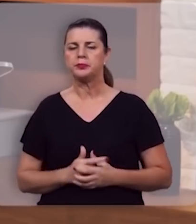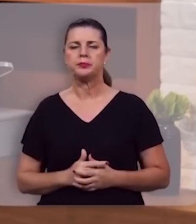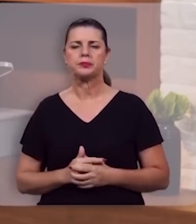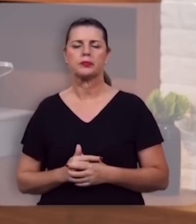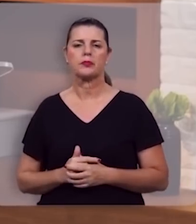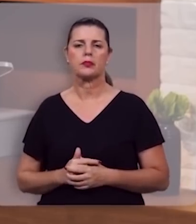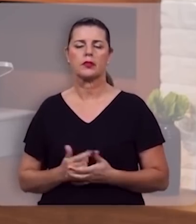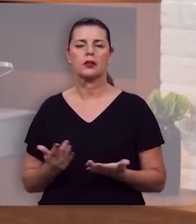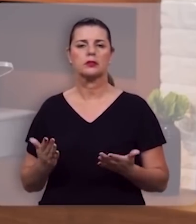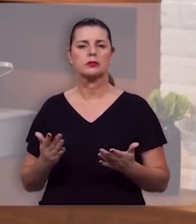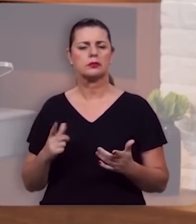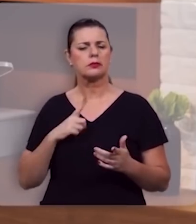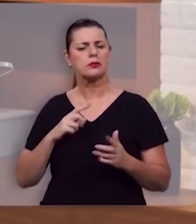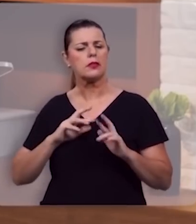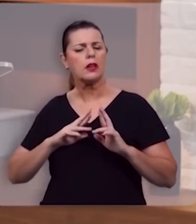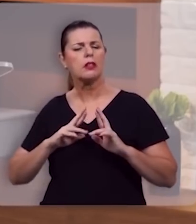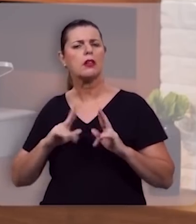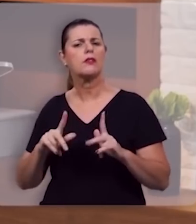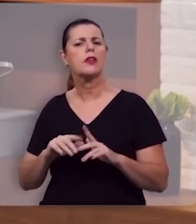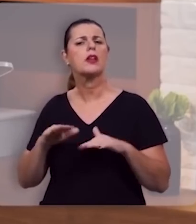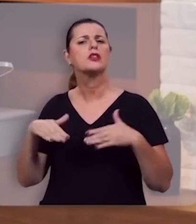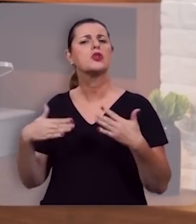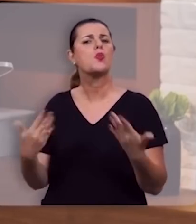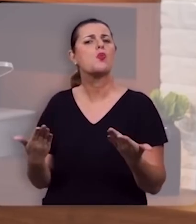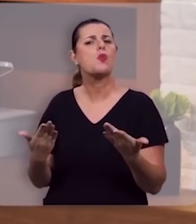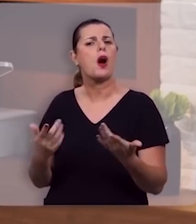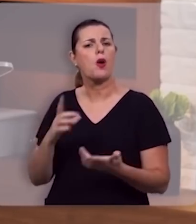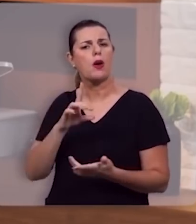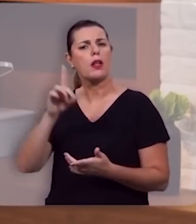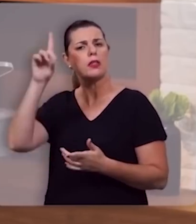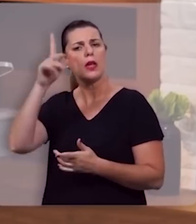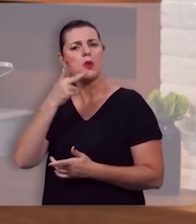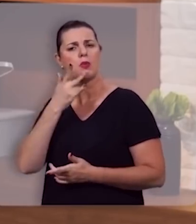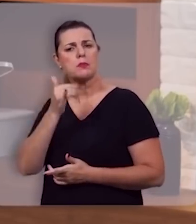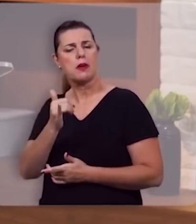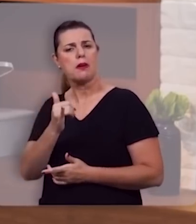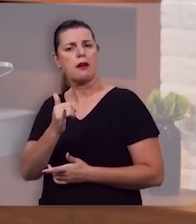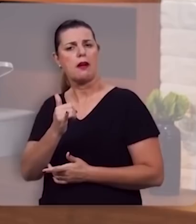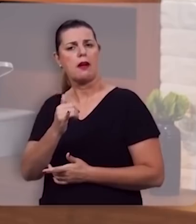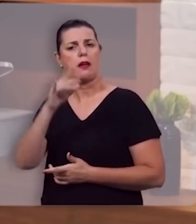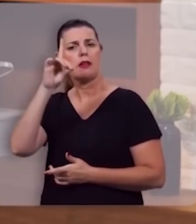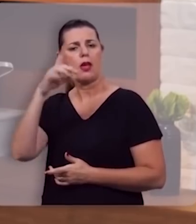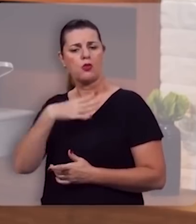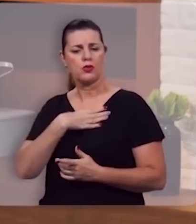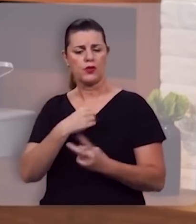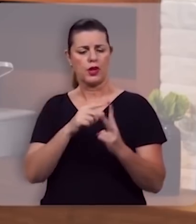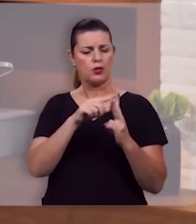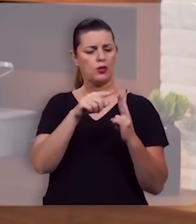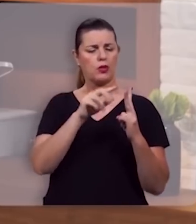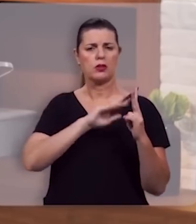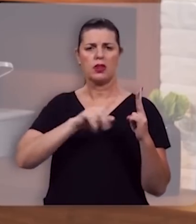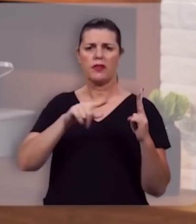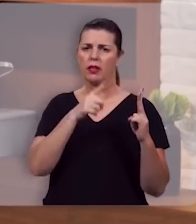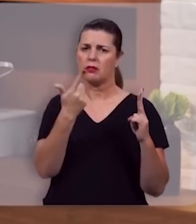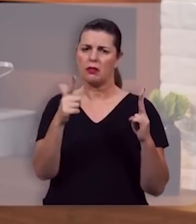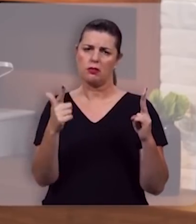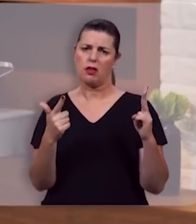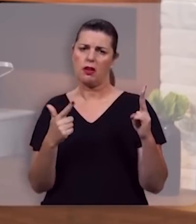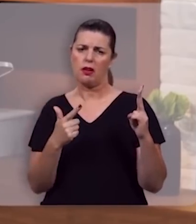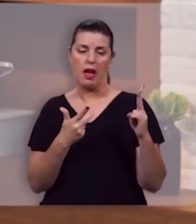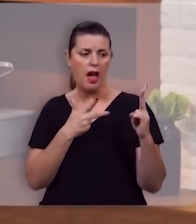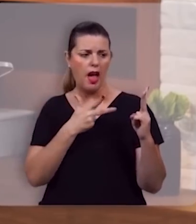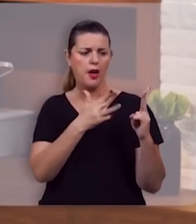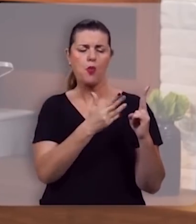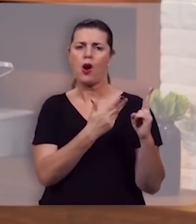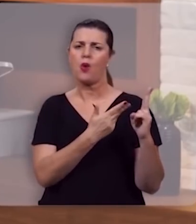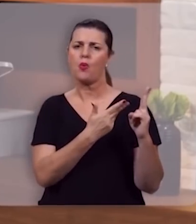há alguma diferença entre o deus pai e o deus filho não são